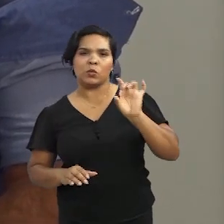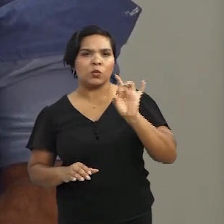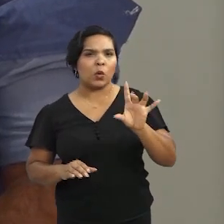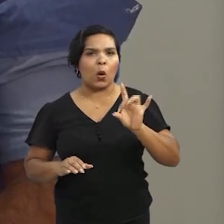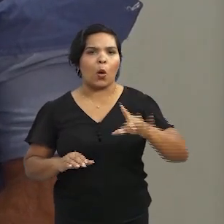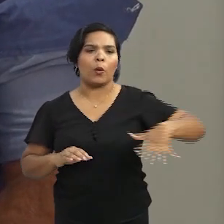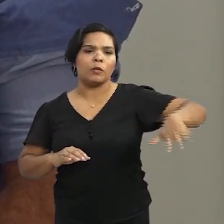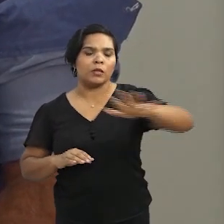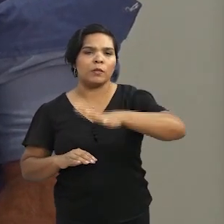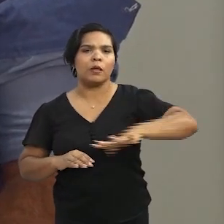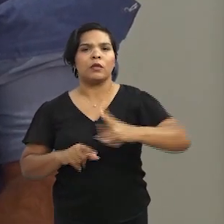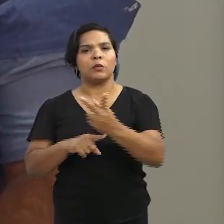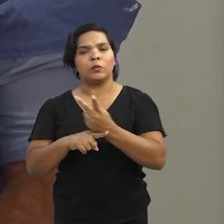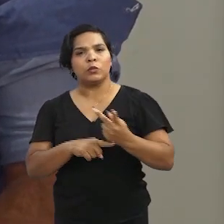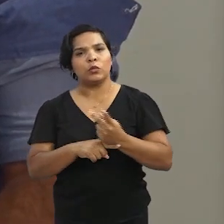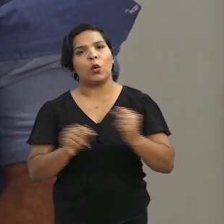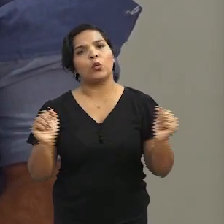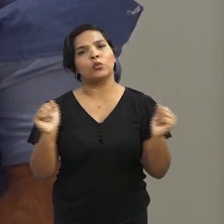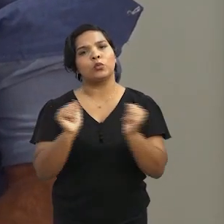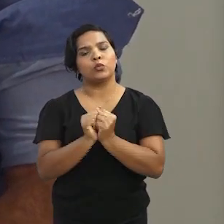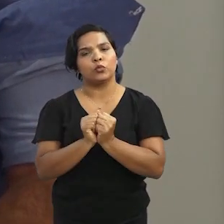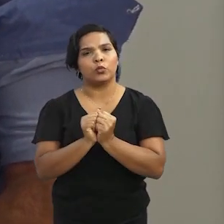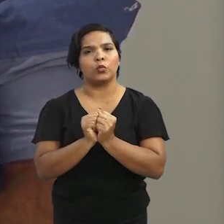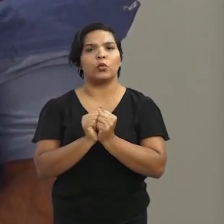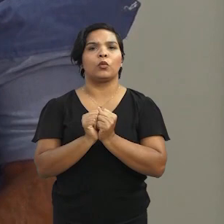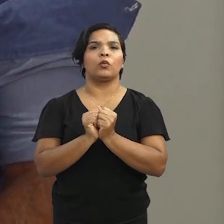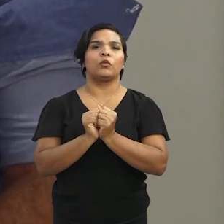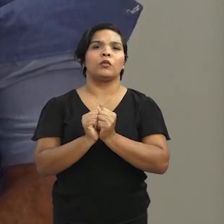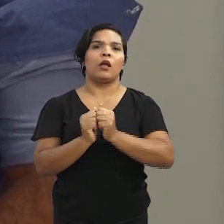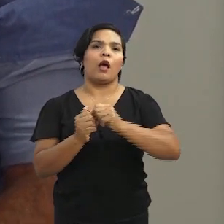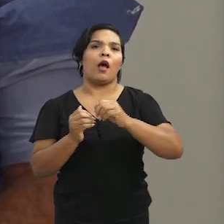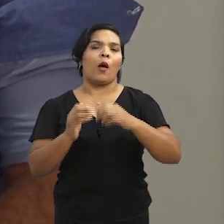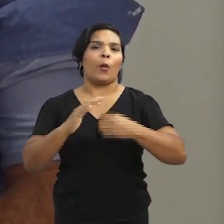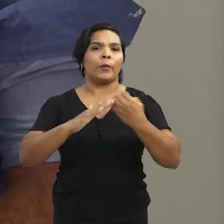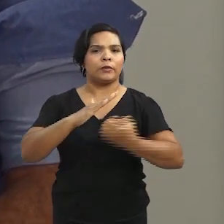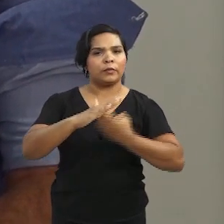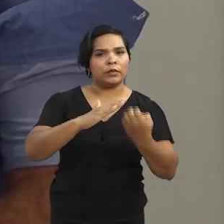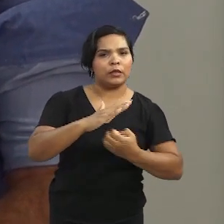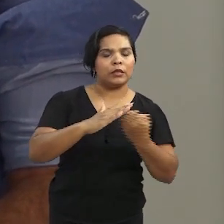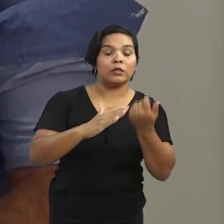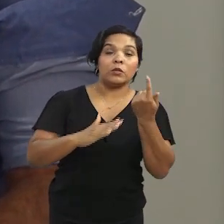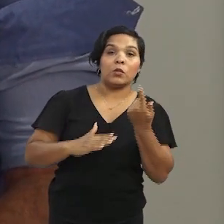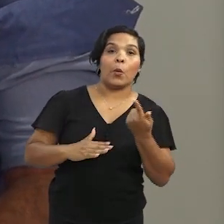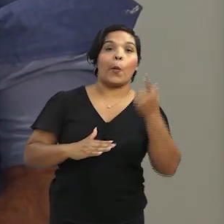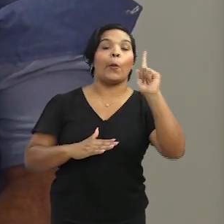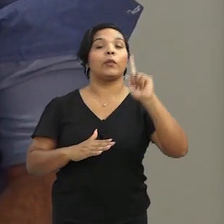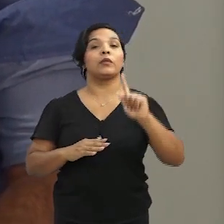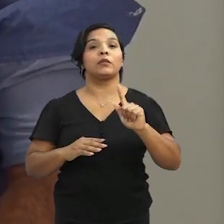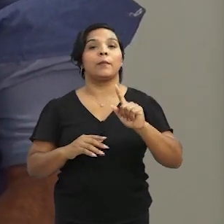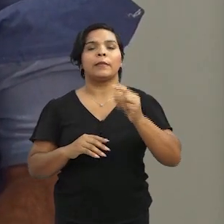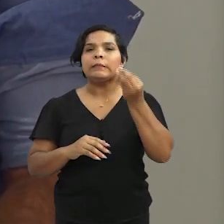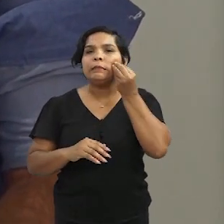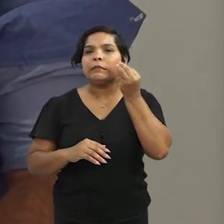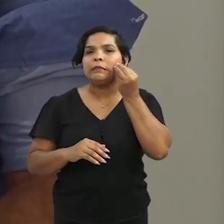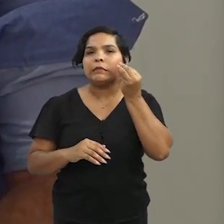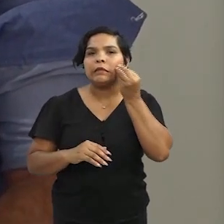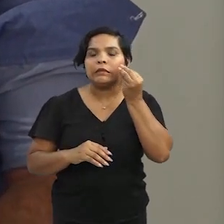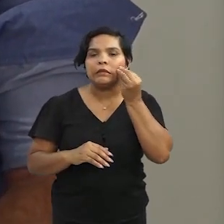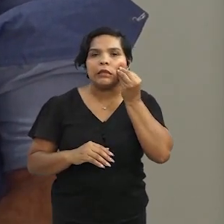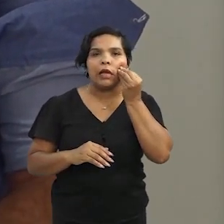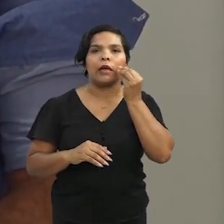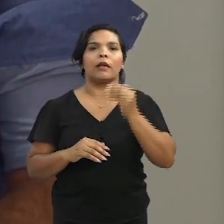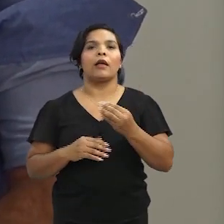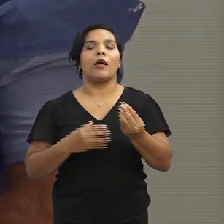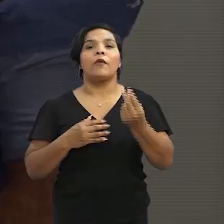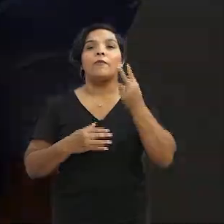cultivares. A gente buscou junto com a EBDA, junto com a Embrapa Algodão e outras empresas, alguns cultivares para a gente testar